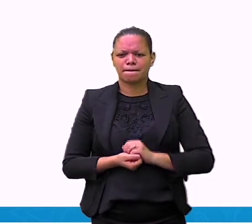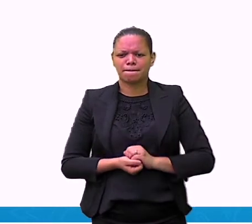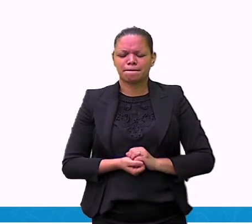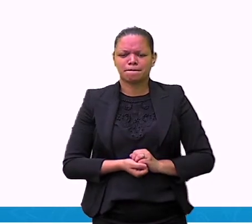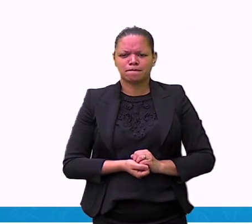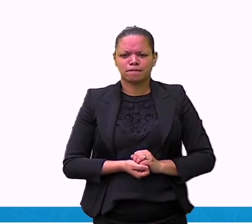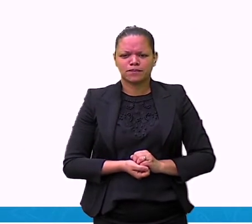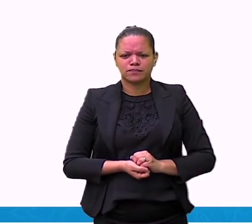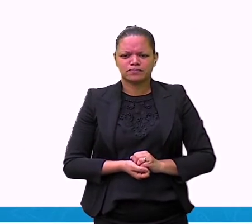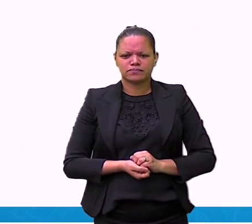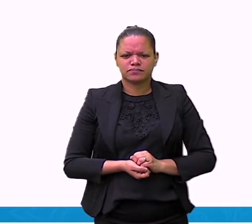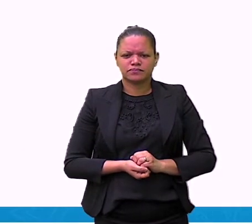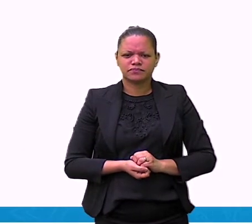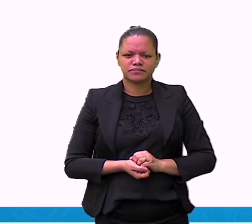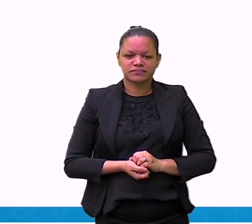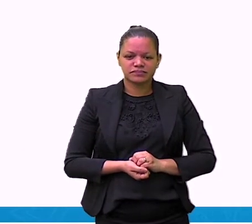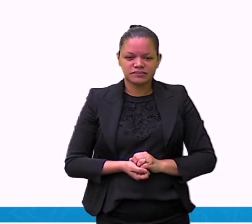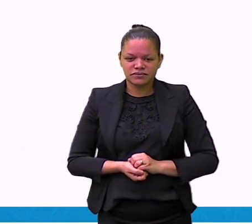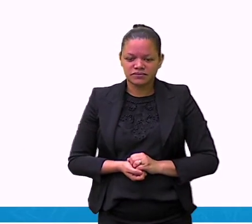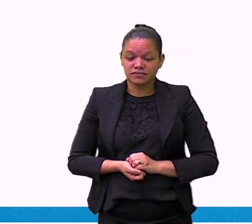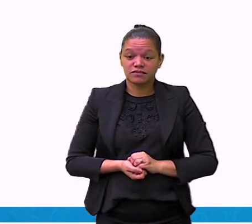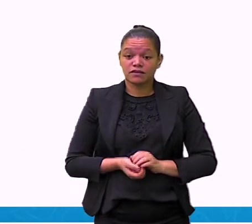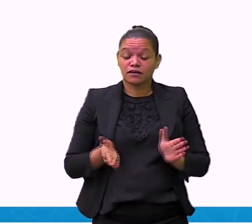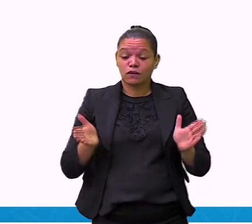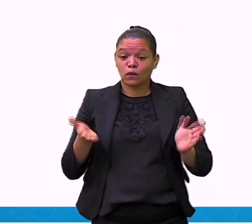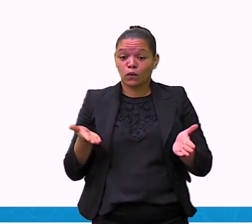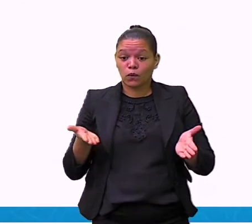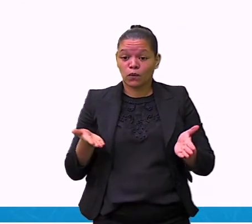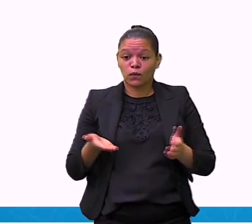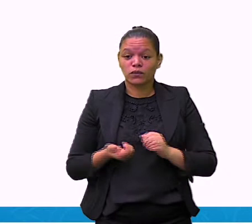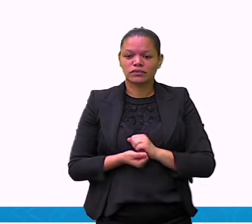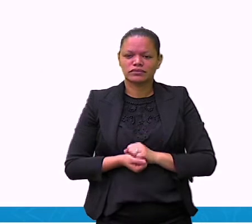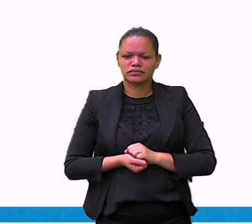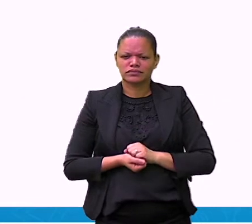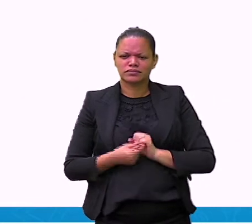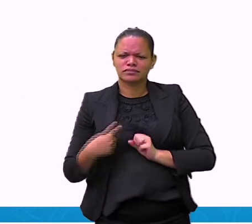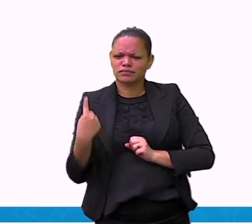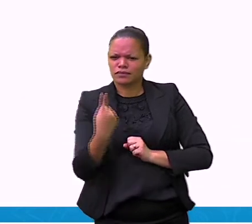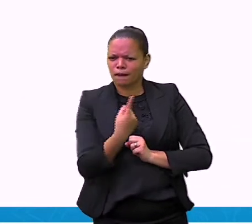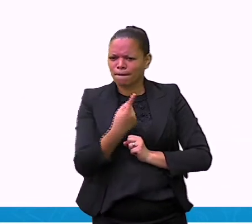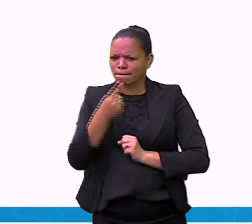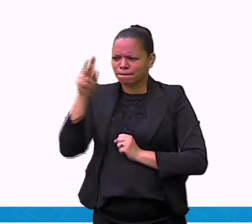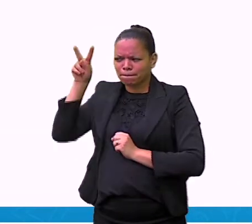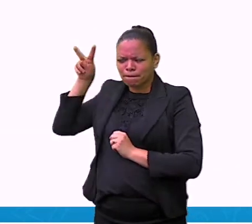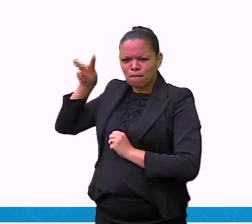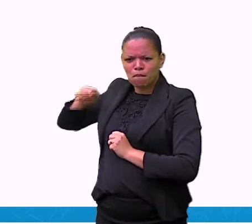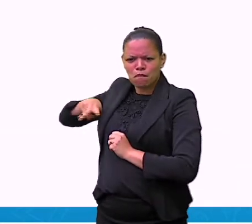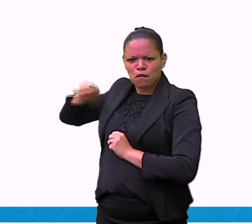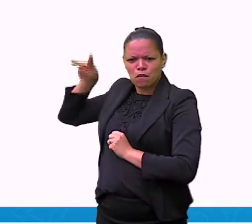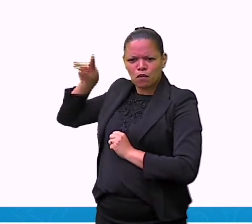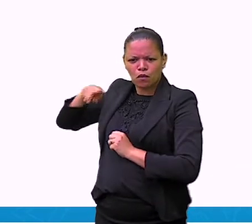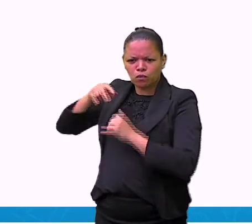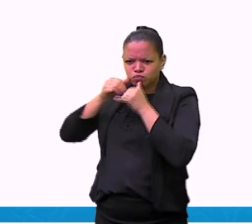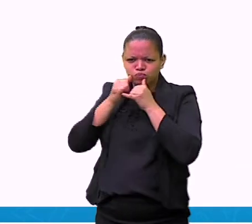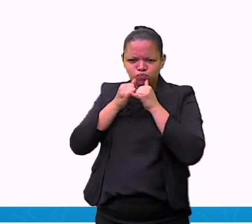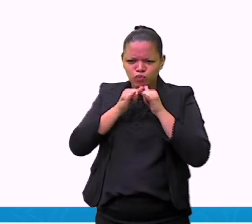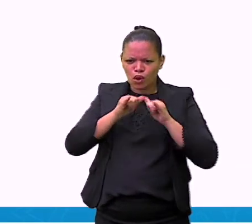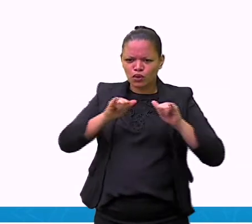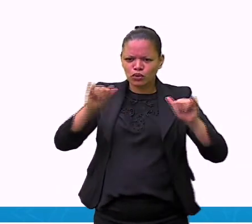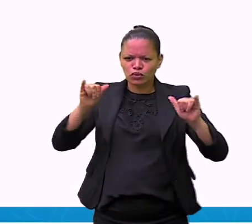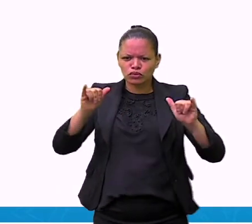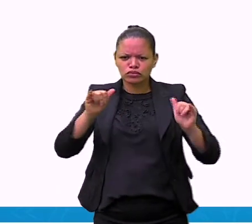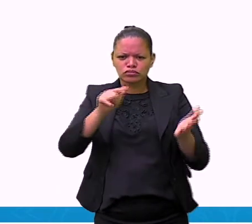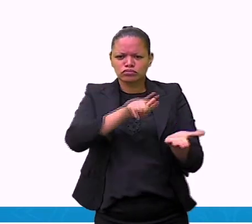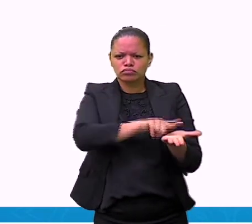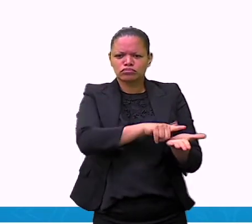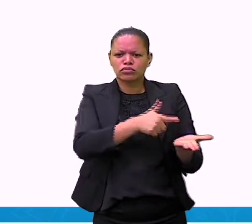aquele momento. Hoje, nós vamos ler uma notícia do jornal O